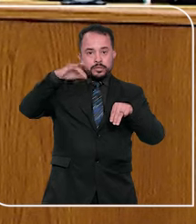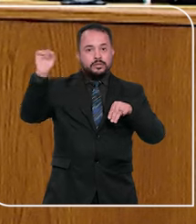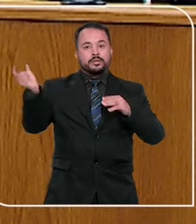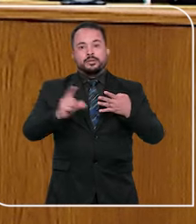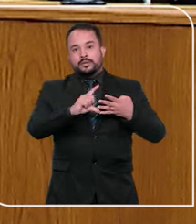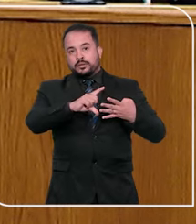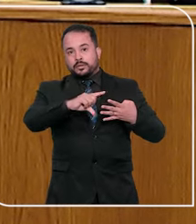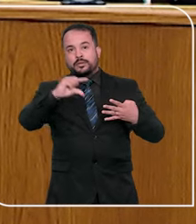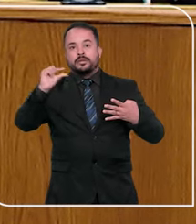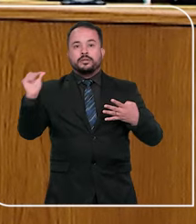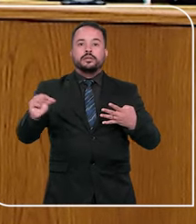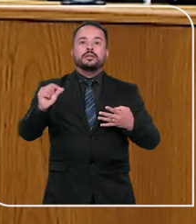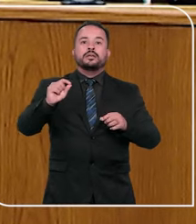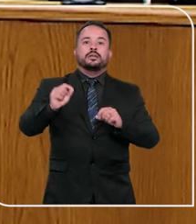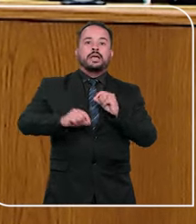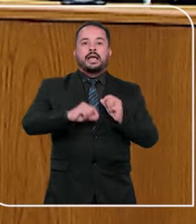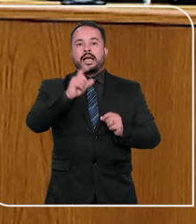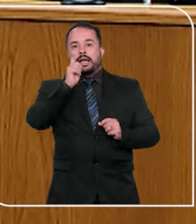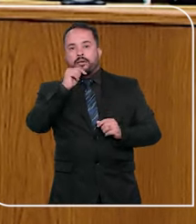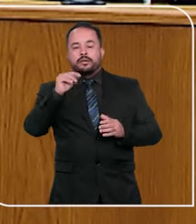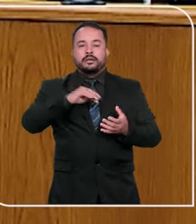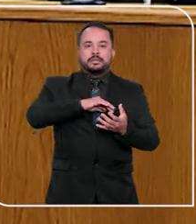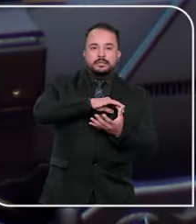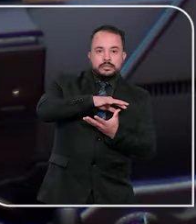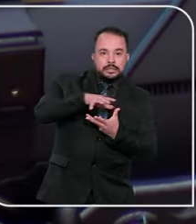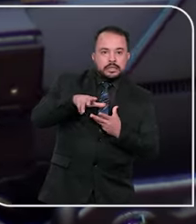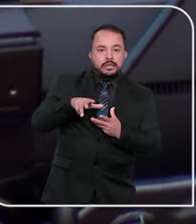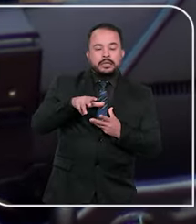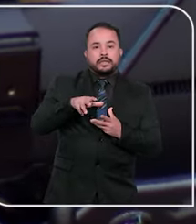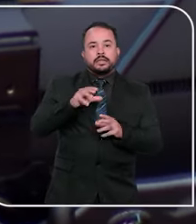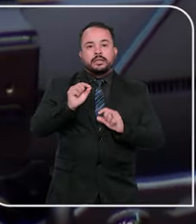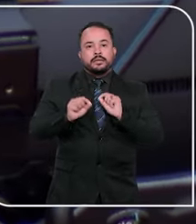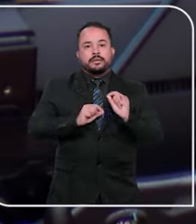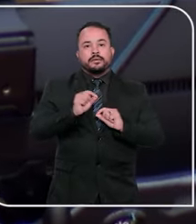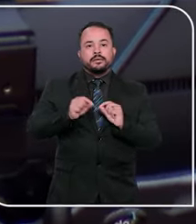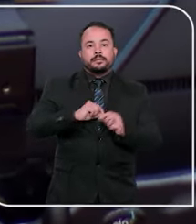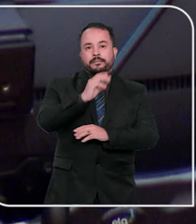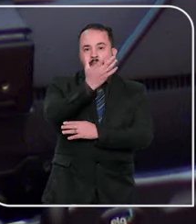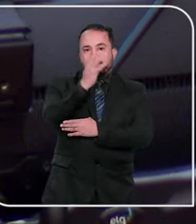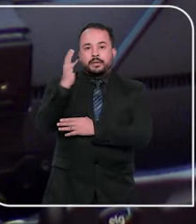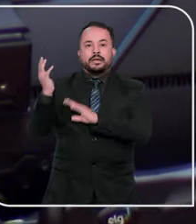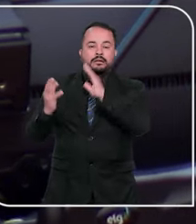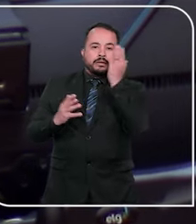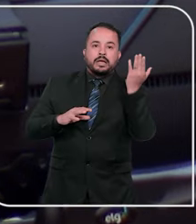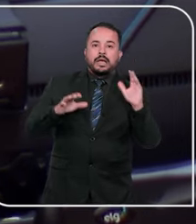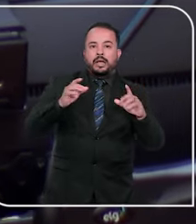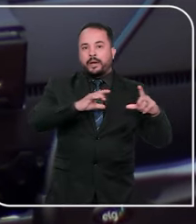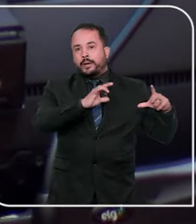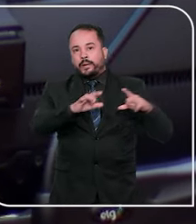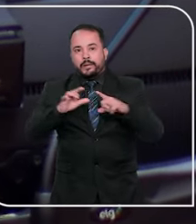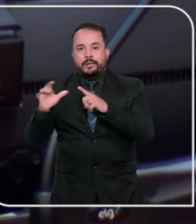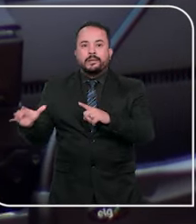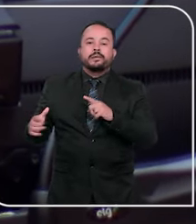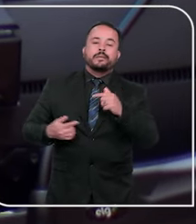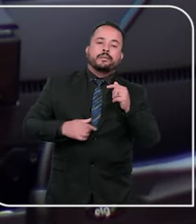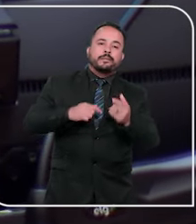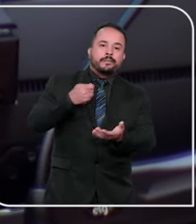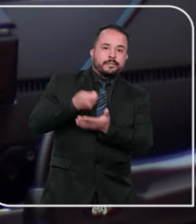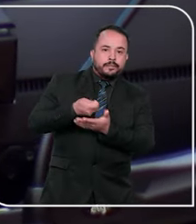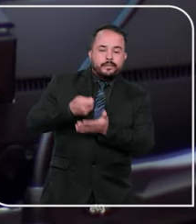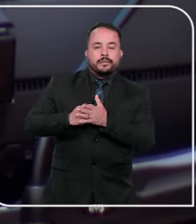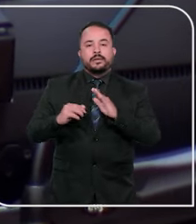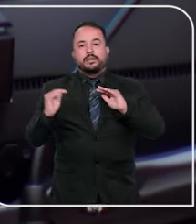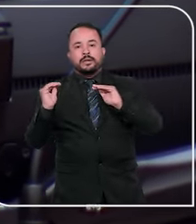Assis Moura, destacou que o Instituto Água e Terra apresentou questionamentos sobre a propriedade das áreas que originaram as